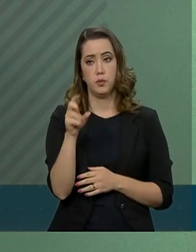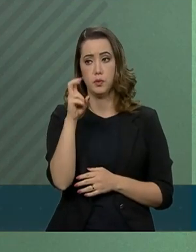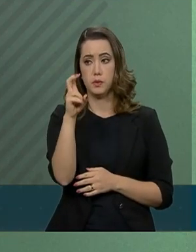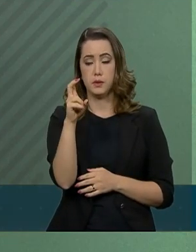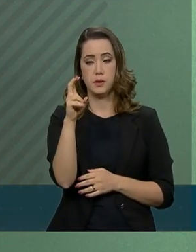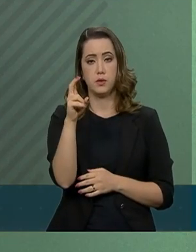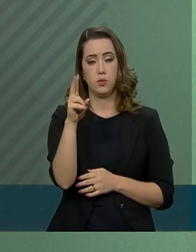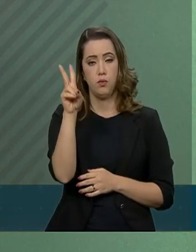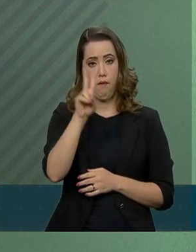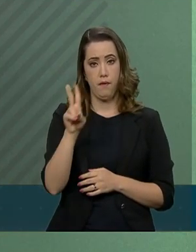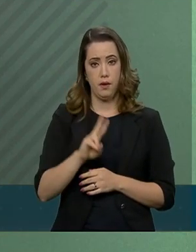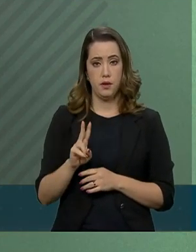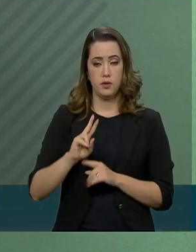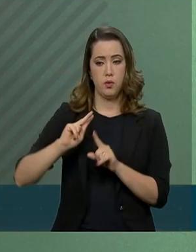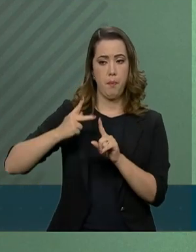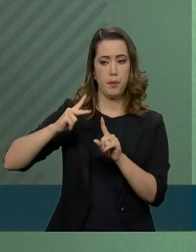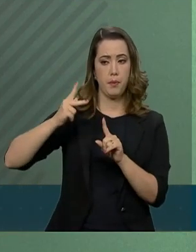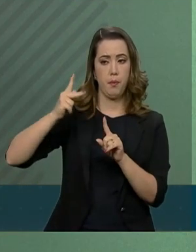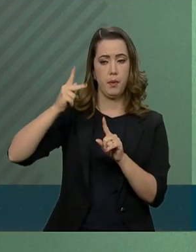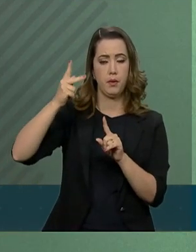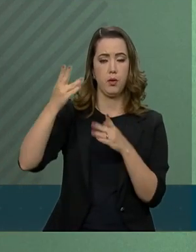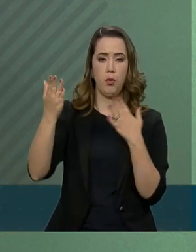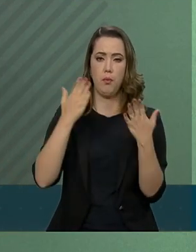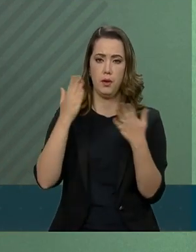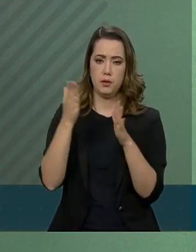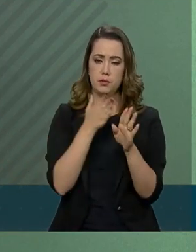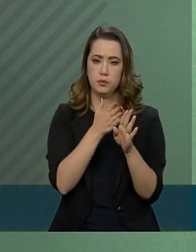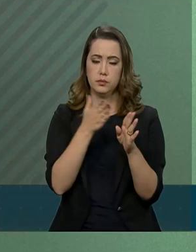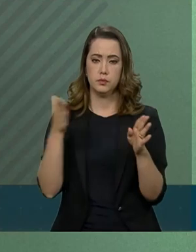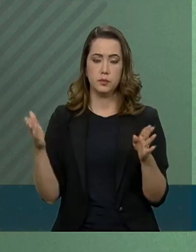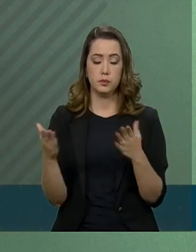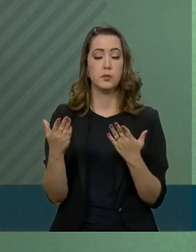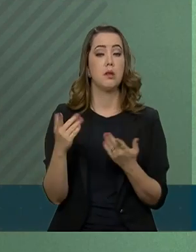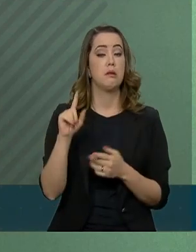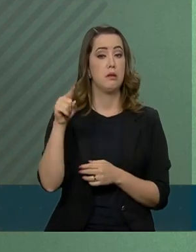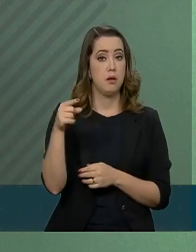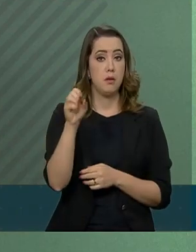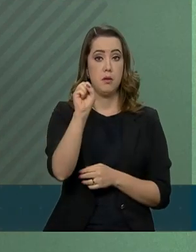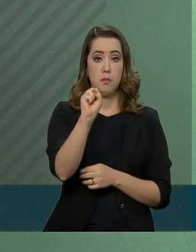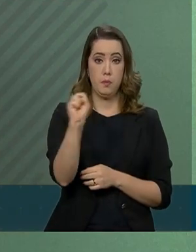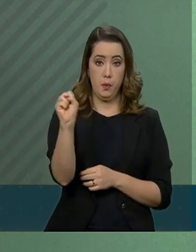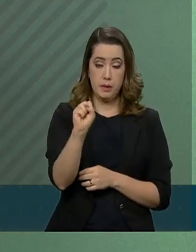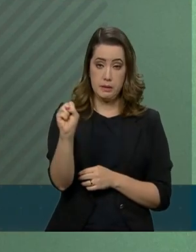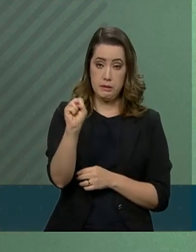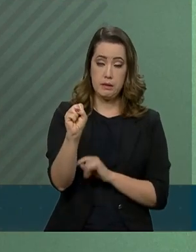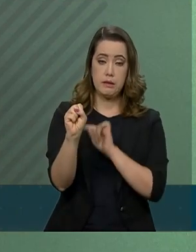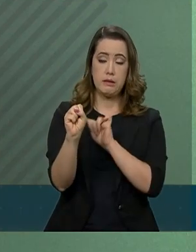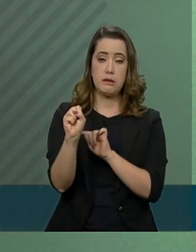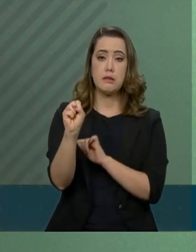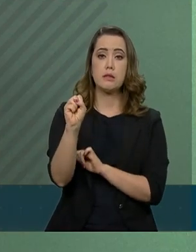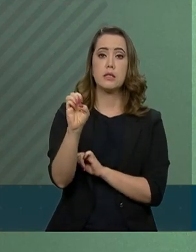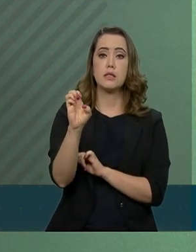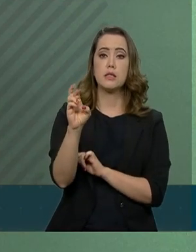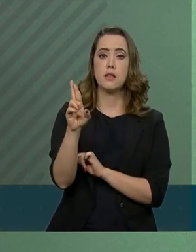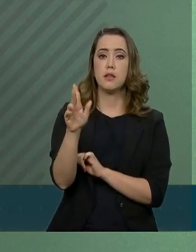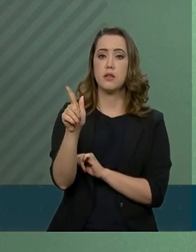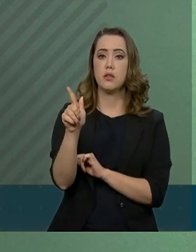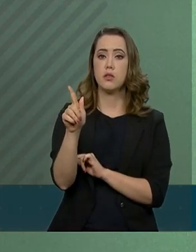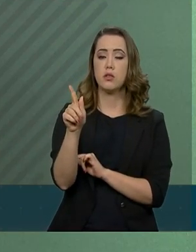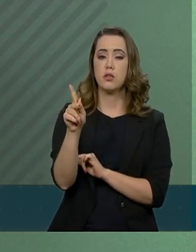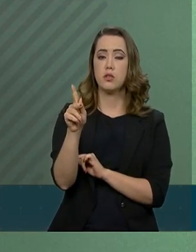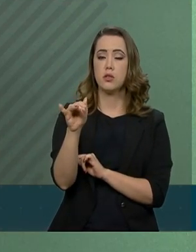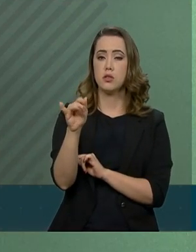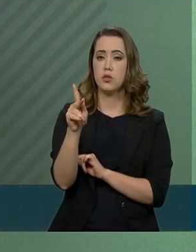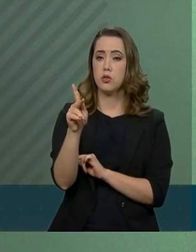ao projetado para o período. Em Sergipe, o volume de recursos para a infraestrutura ficou